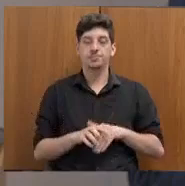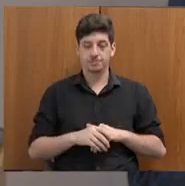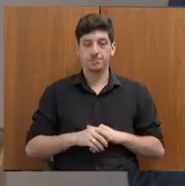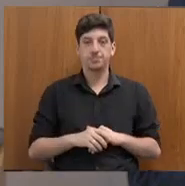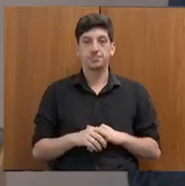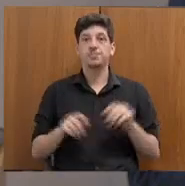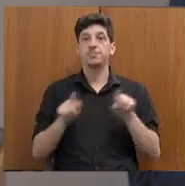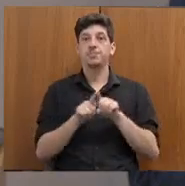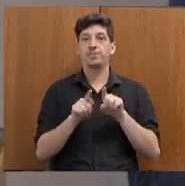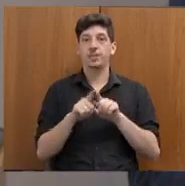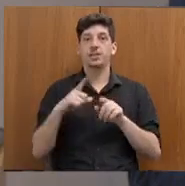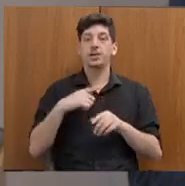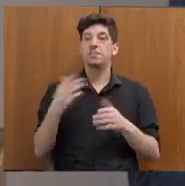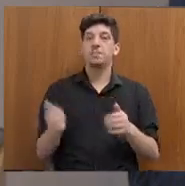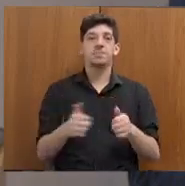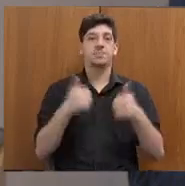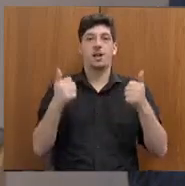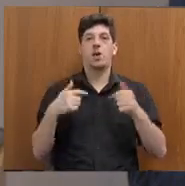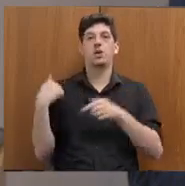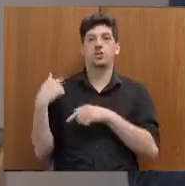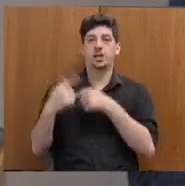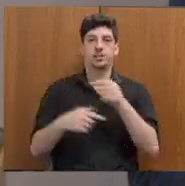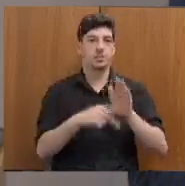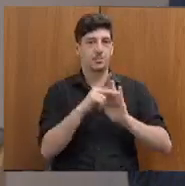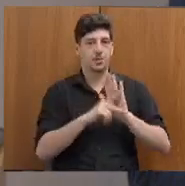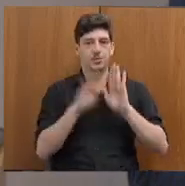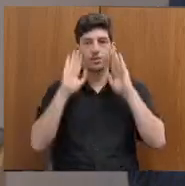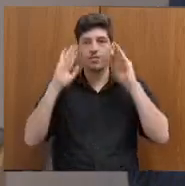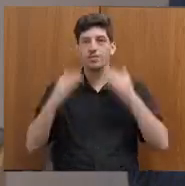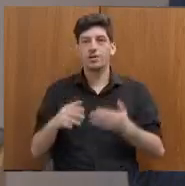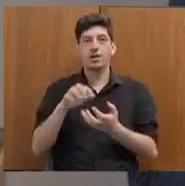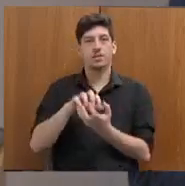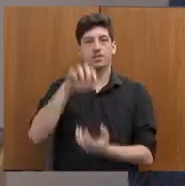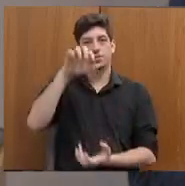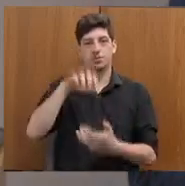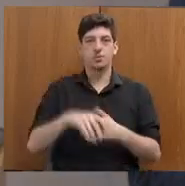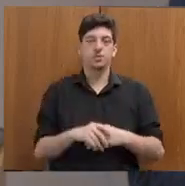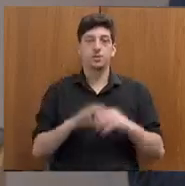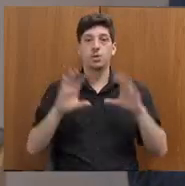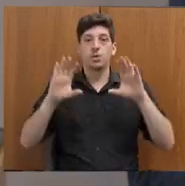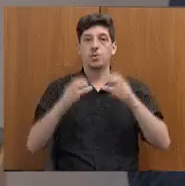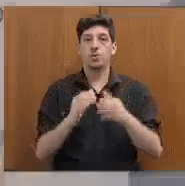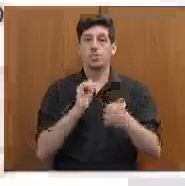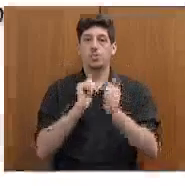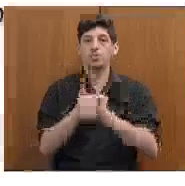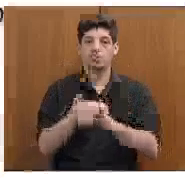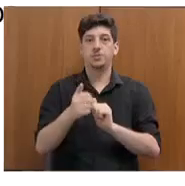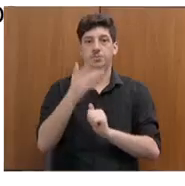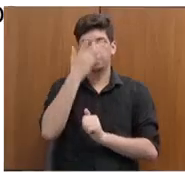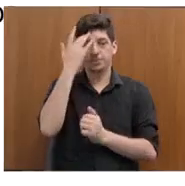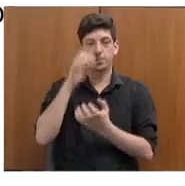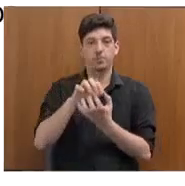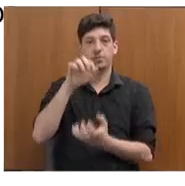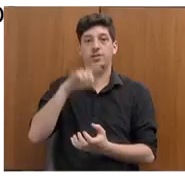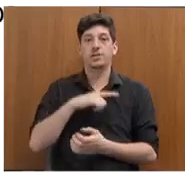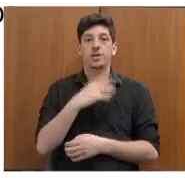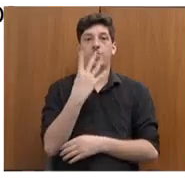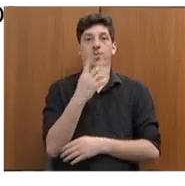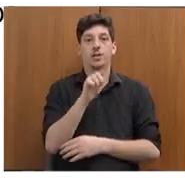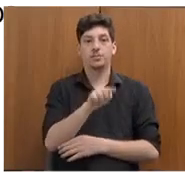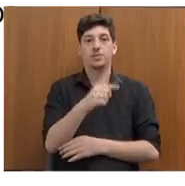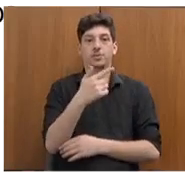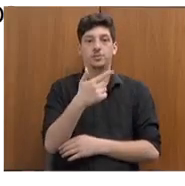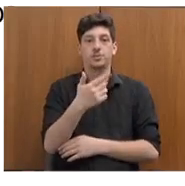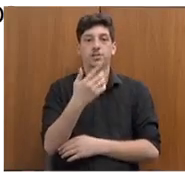também o Melhor Geração, que é para pessoa idosa. São núcleos esportivos para pessoa idosa. Eu tenho 4.246